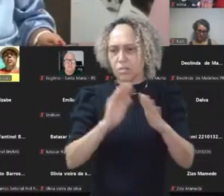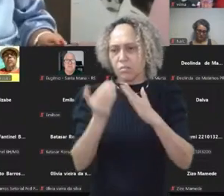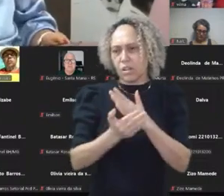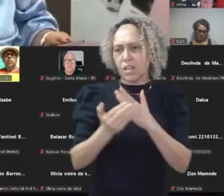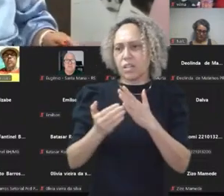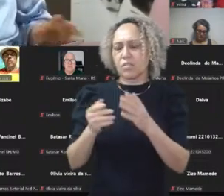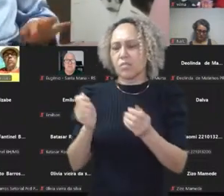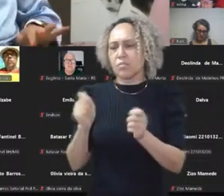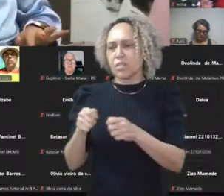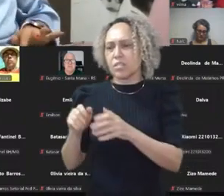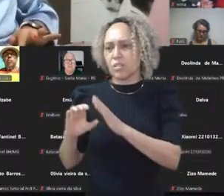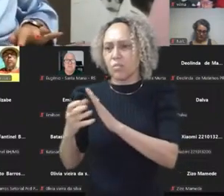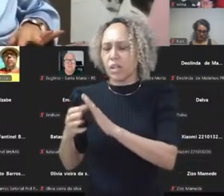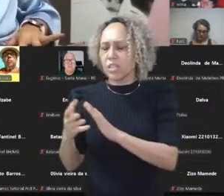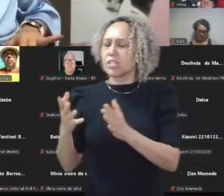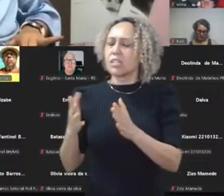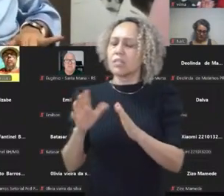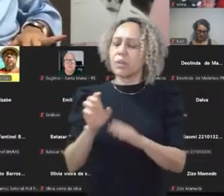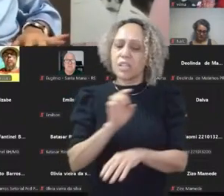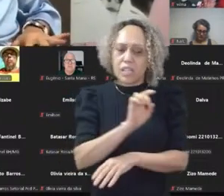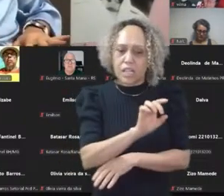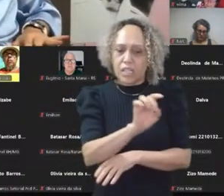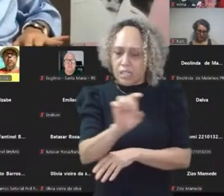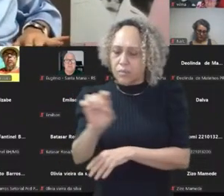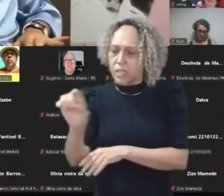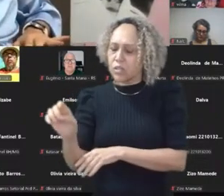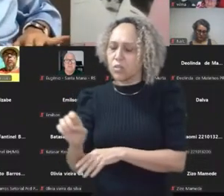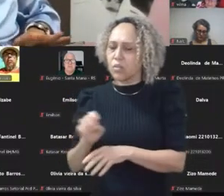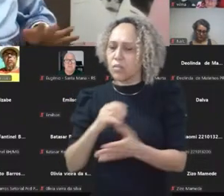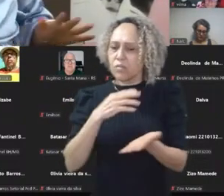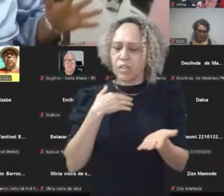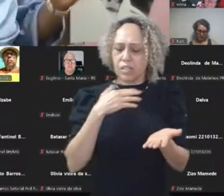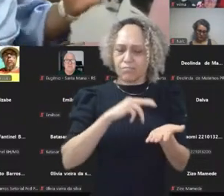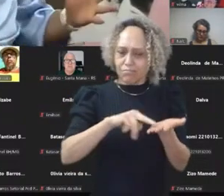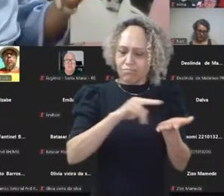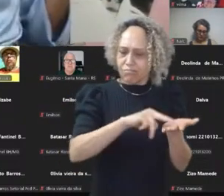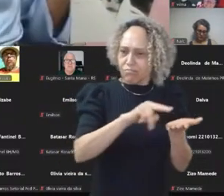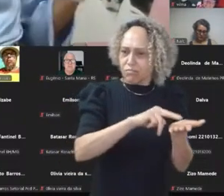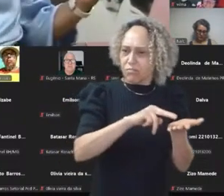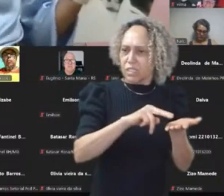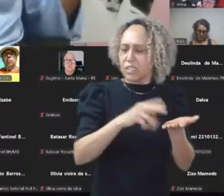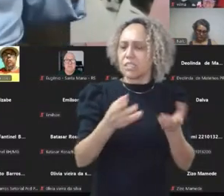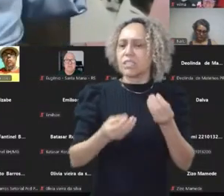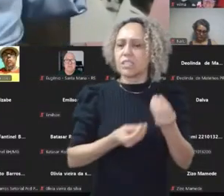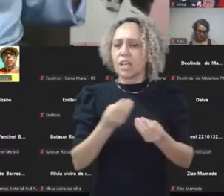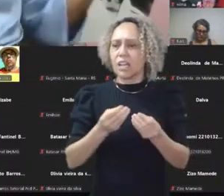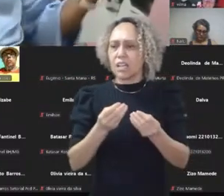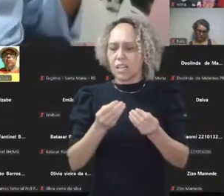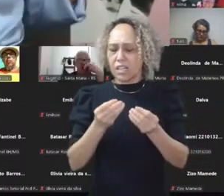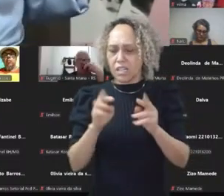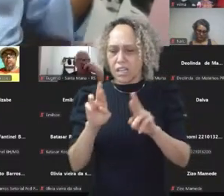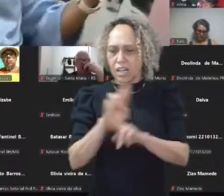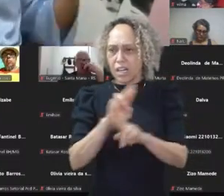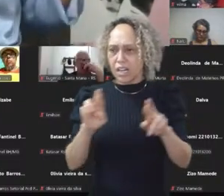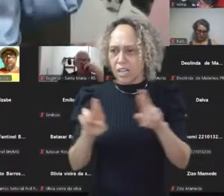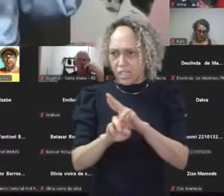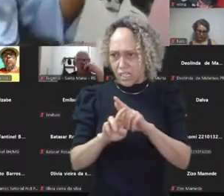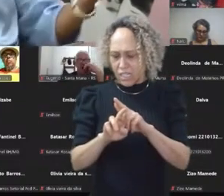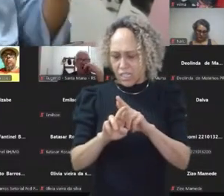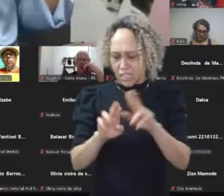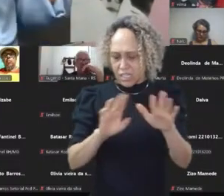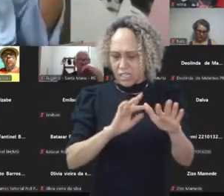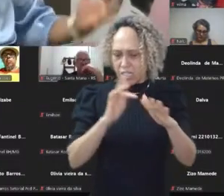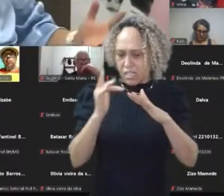levanta uma mensagem. Então, é importante a gente entender que a rede permite expressar a escala da ação do